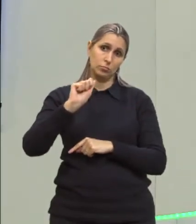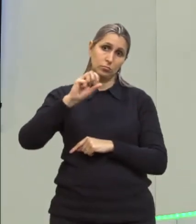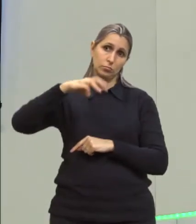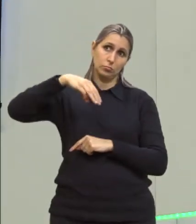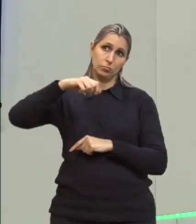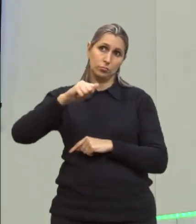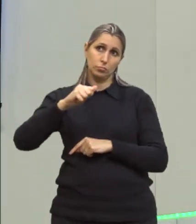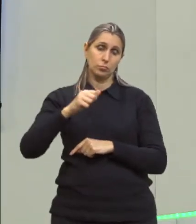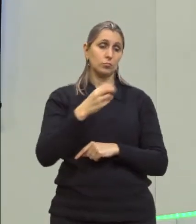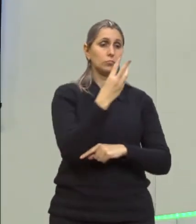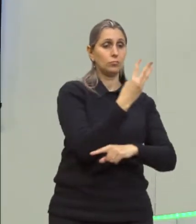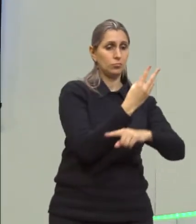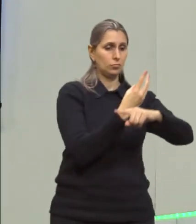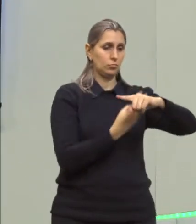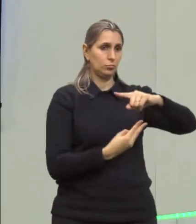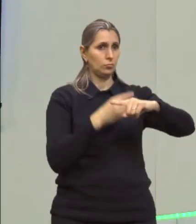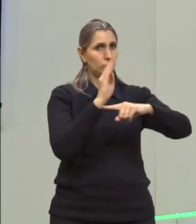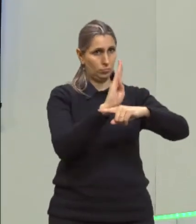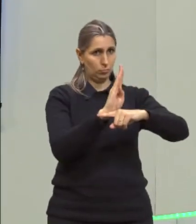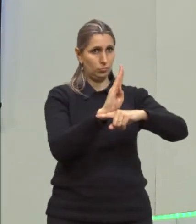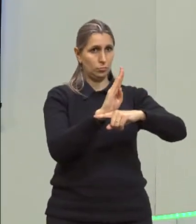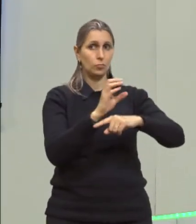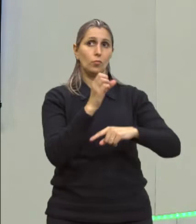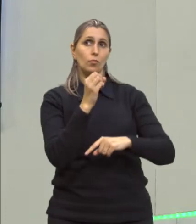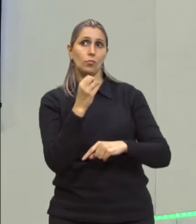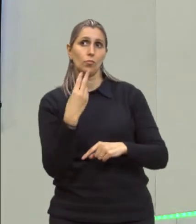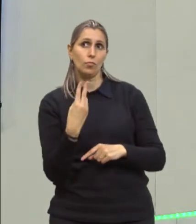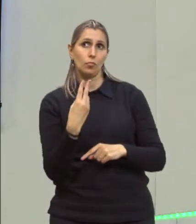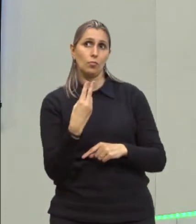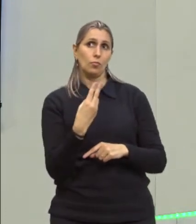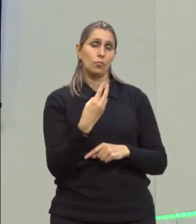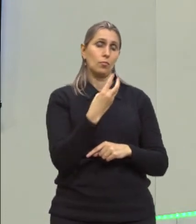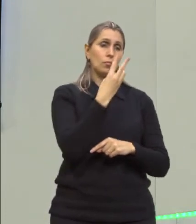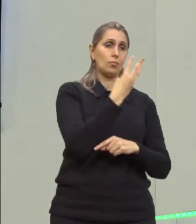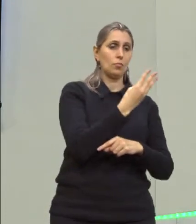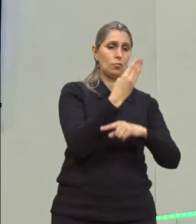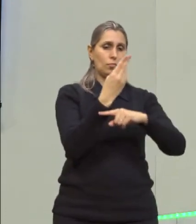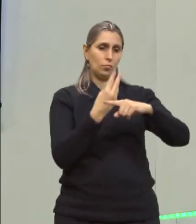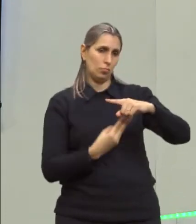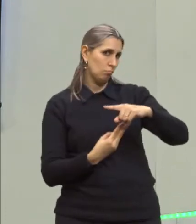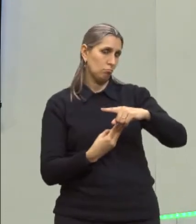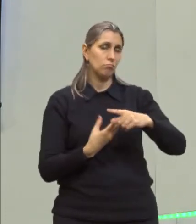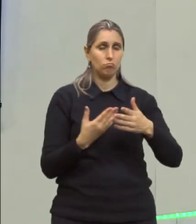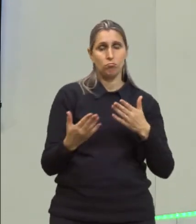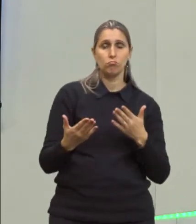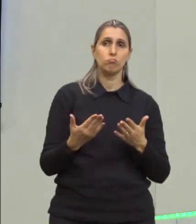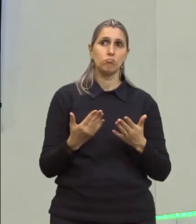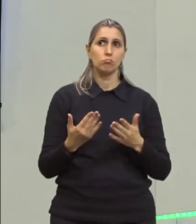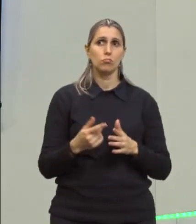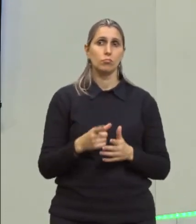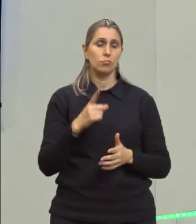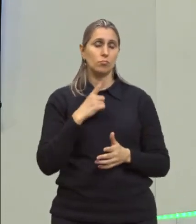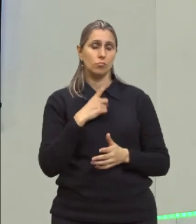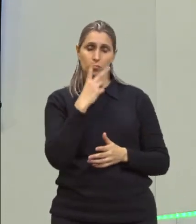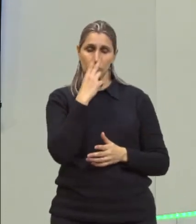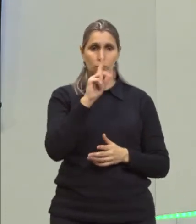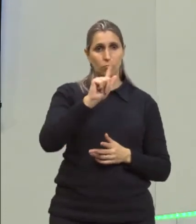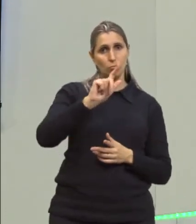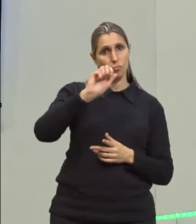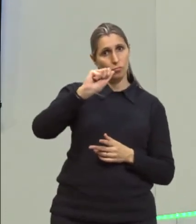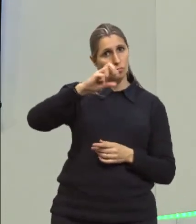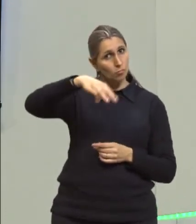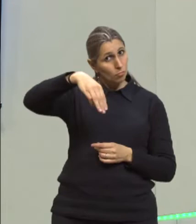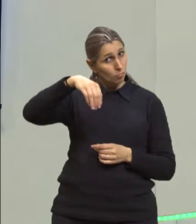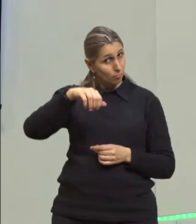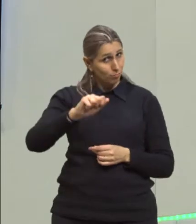meio de beta ou 3 beta sobre 2 ou 3 meio de beta vai ser igual ao gama.